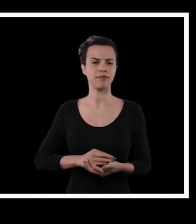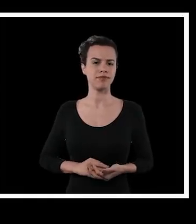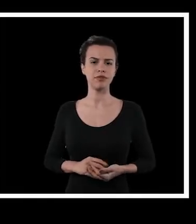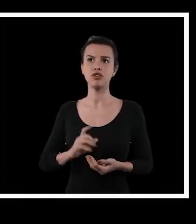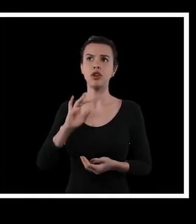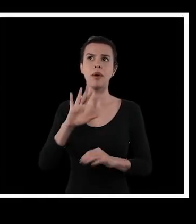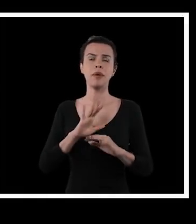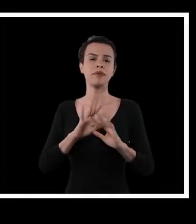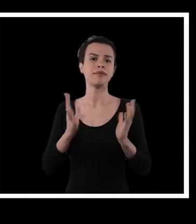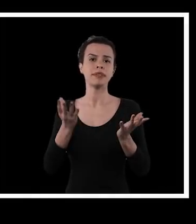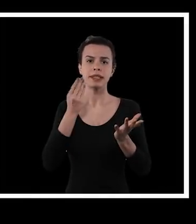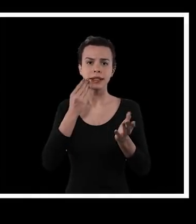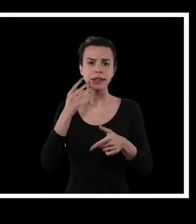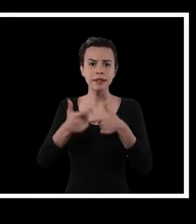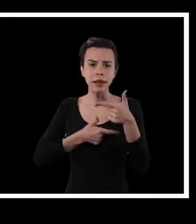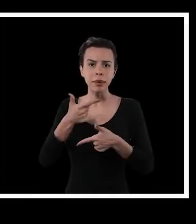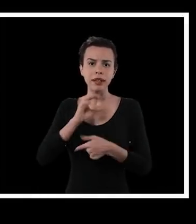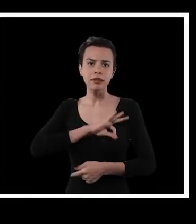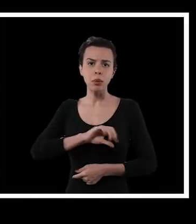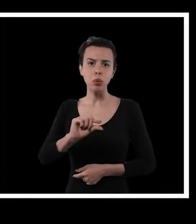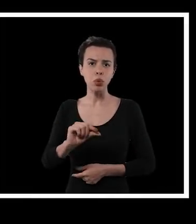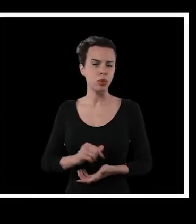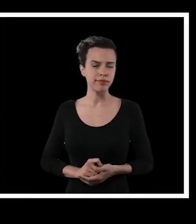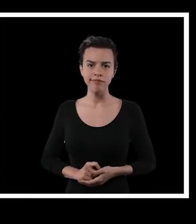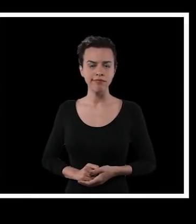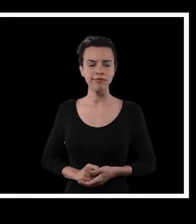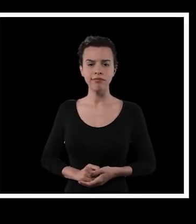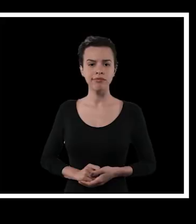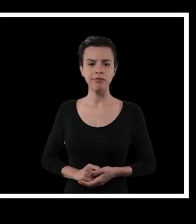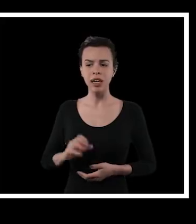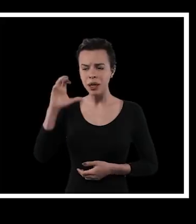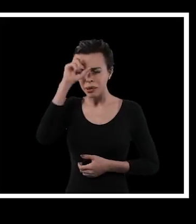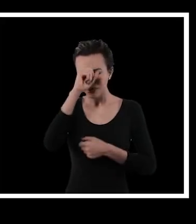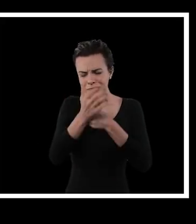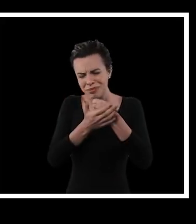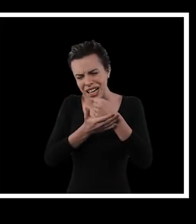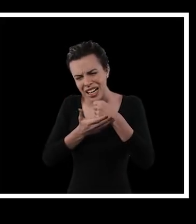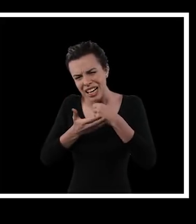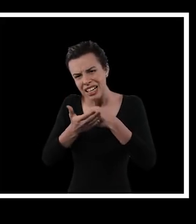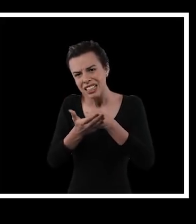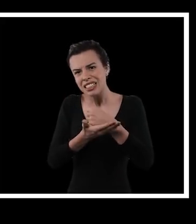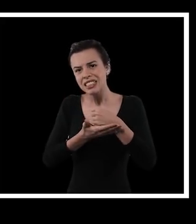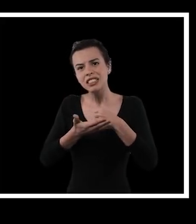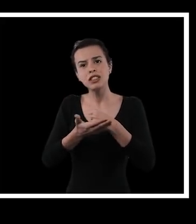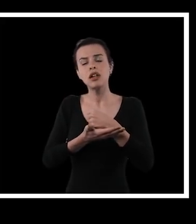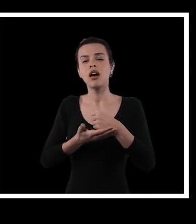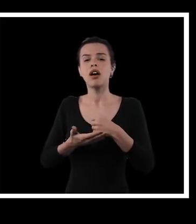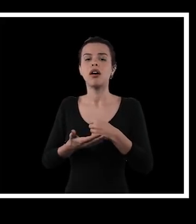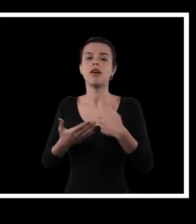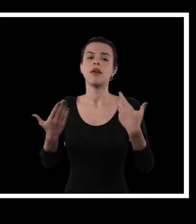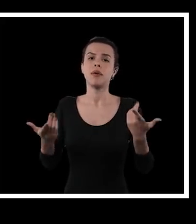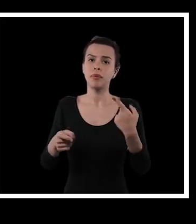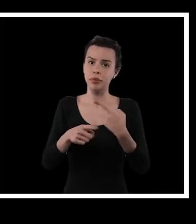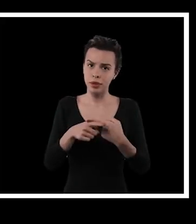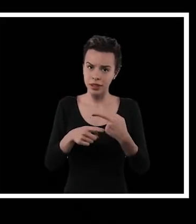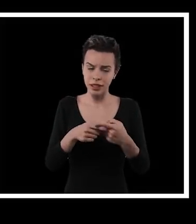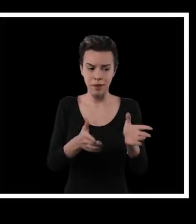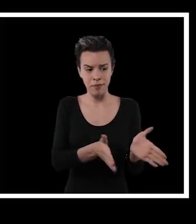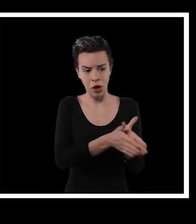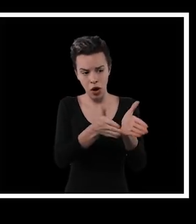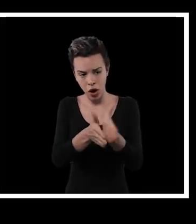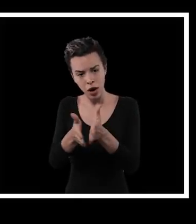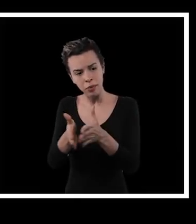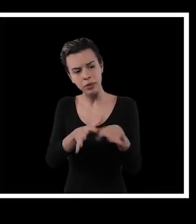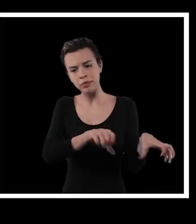lá. No máximo é isso, para você ser uma mão de obra barata. Você vai aprender ali o básico do básico porque é isso. Mão de obra barata, aliás,